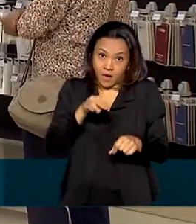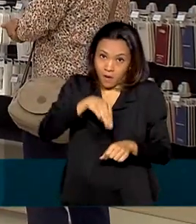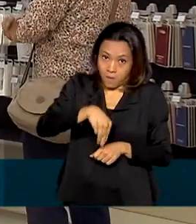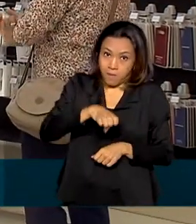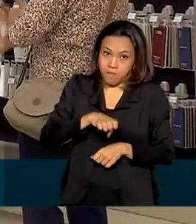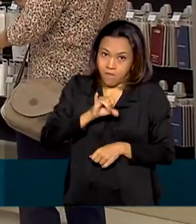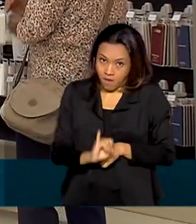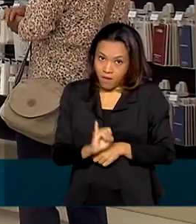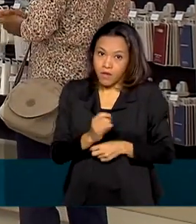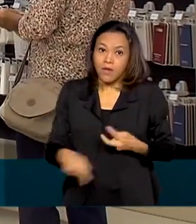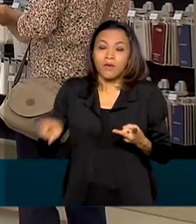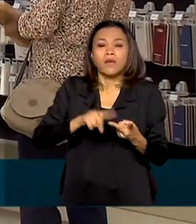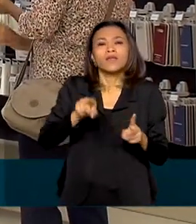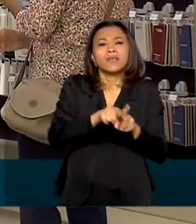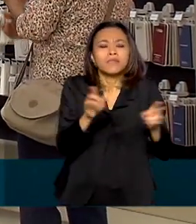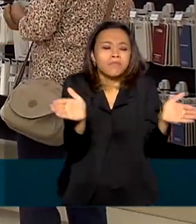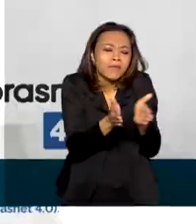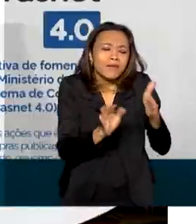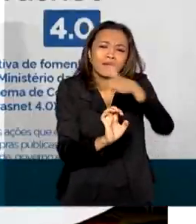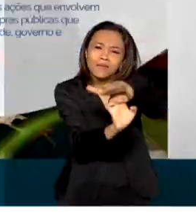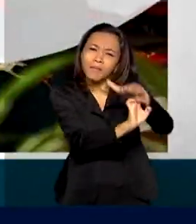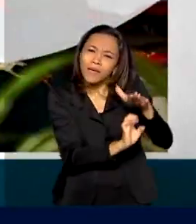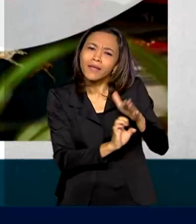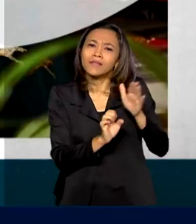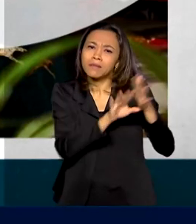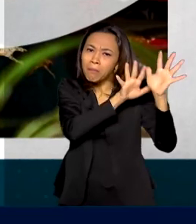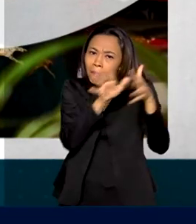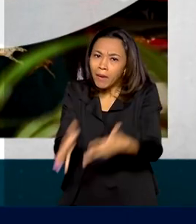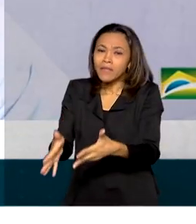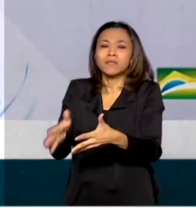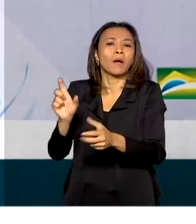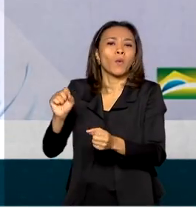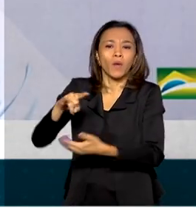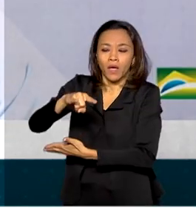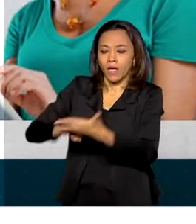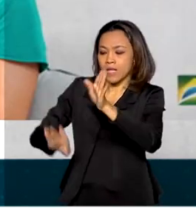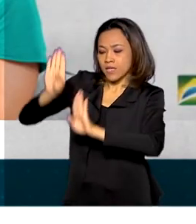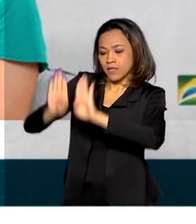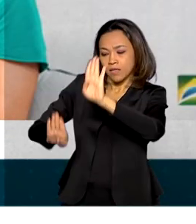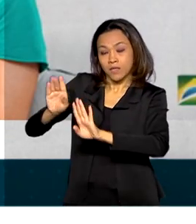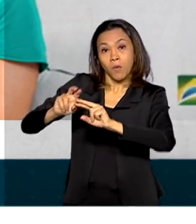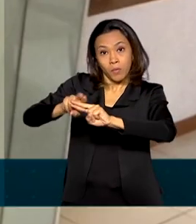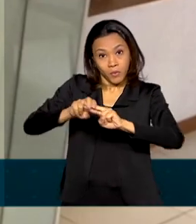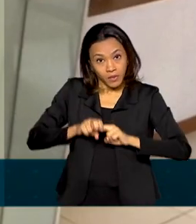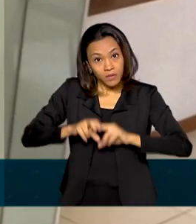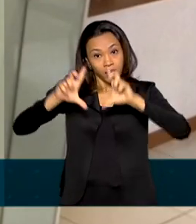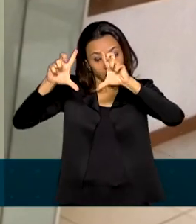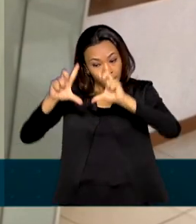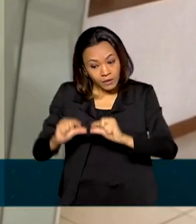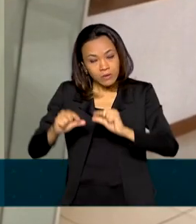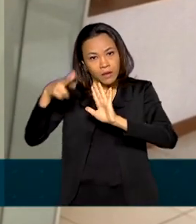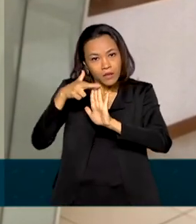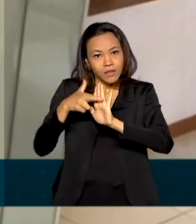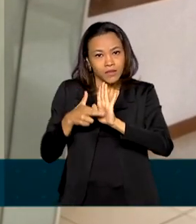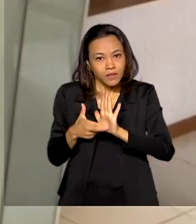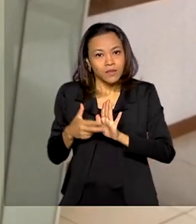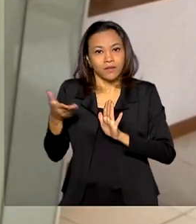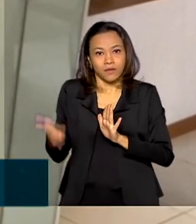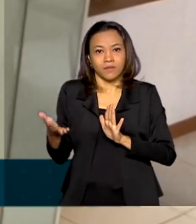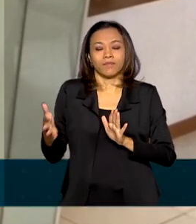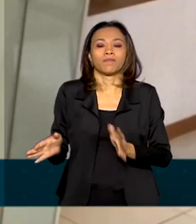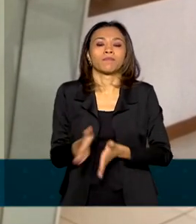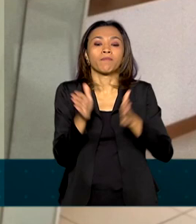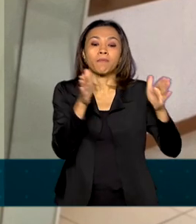pequenas empresas nas licitações. Para isso, os processos foram simplificados. Para se cadastrar como